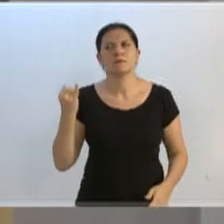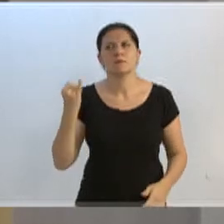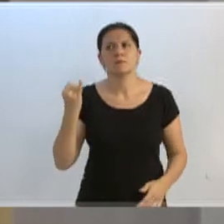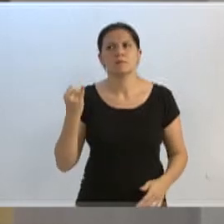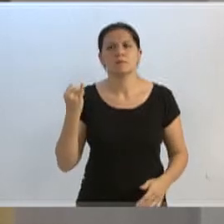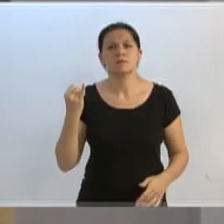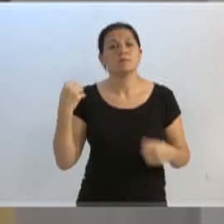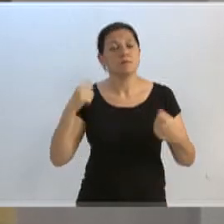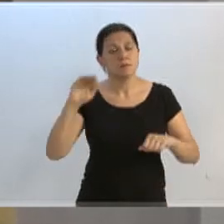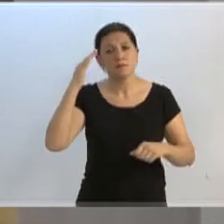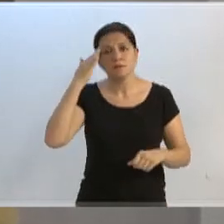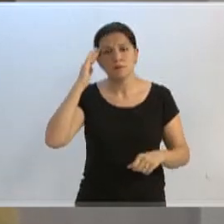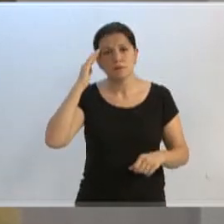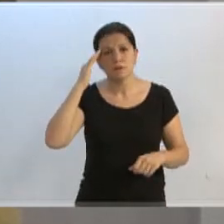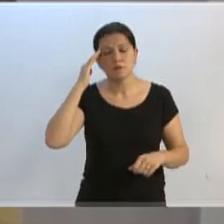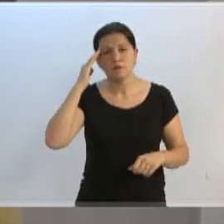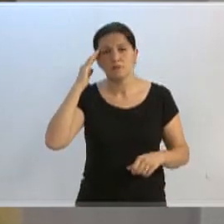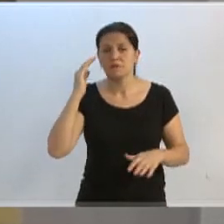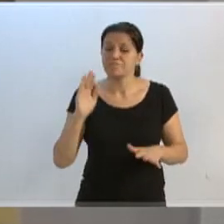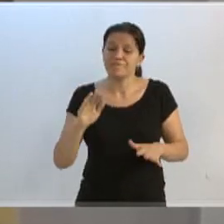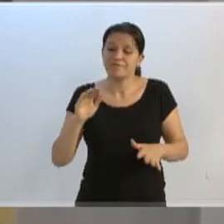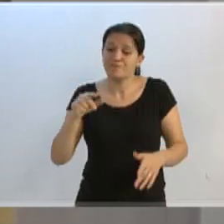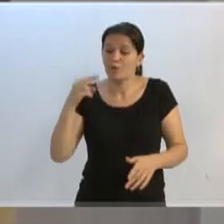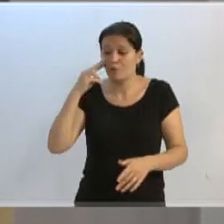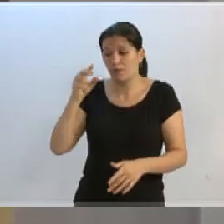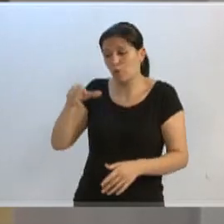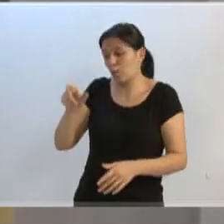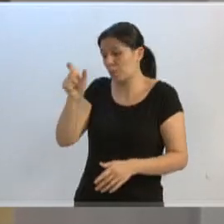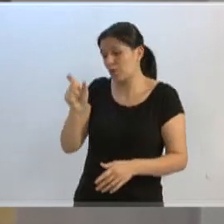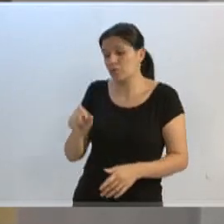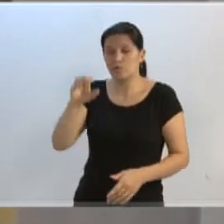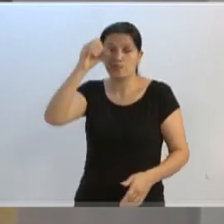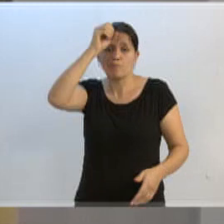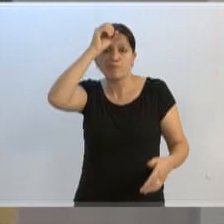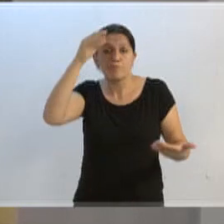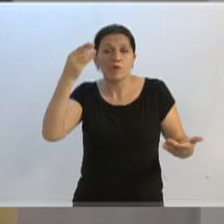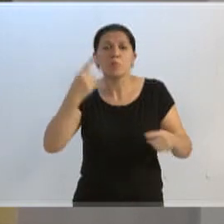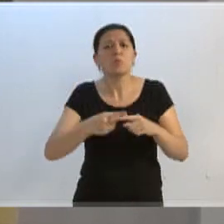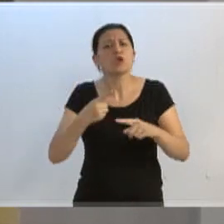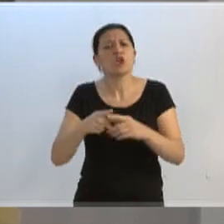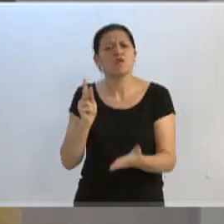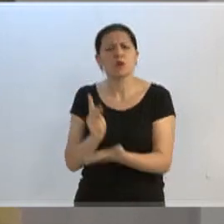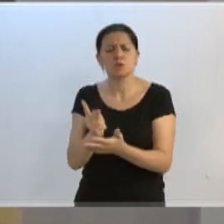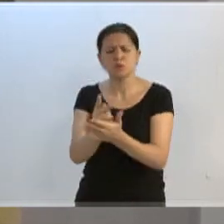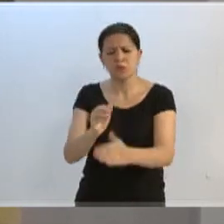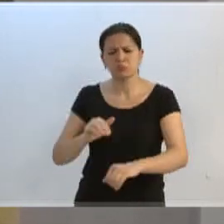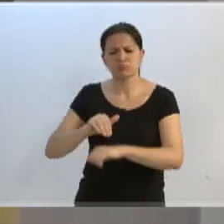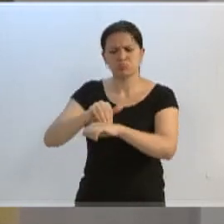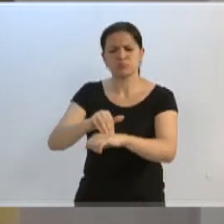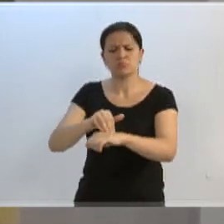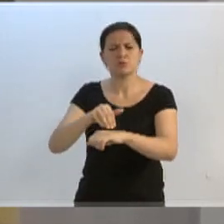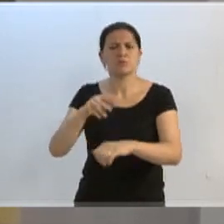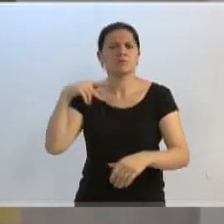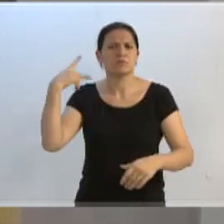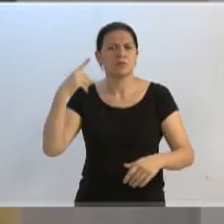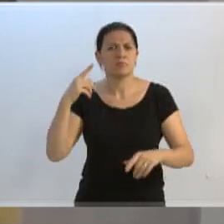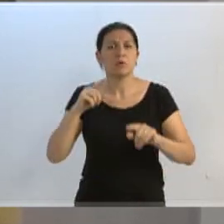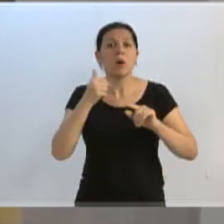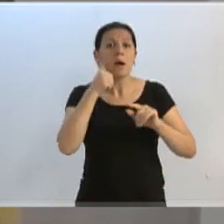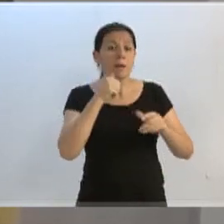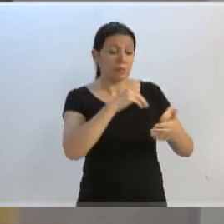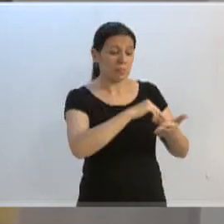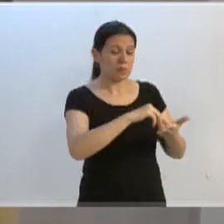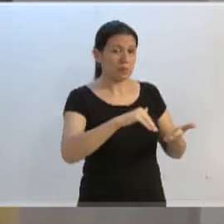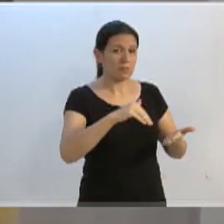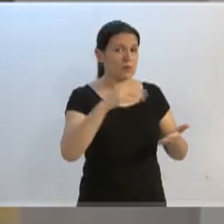tem que entender, e ele não entendeu, pelo visto, mas vai entender, porque vai continuar levando esporro desse vereador, porque a secretária entendeu a importância